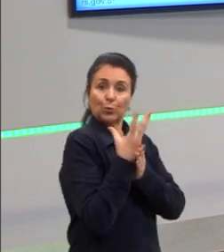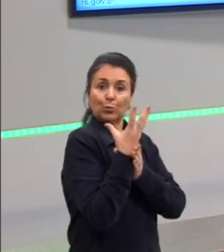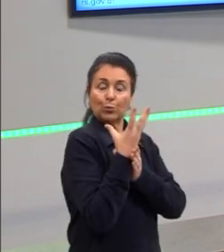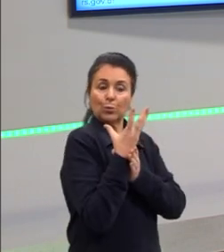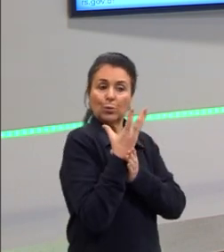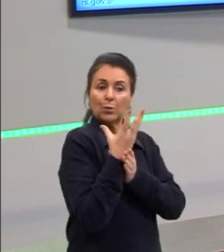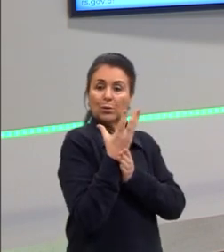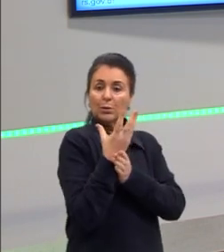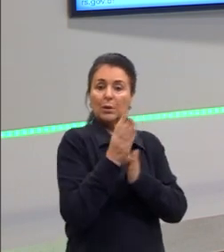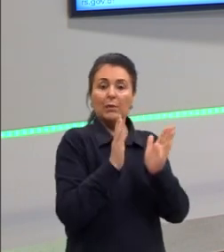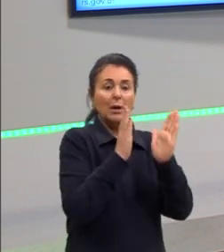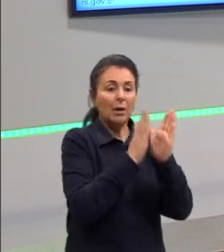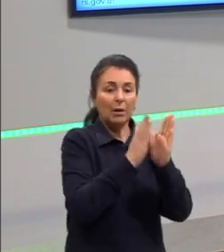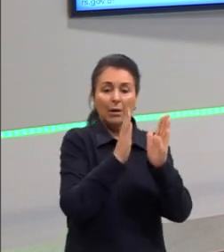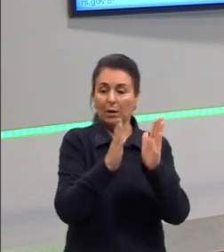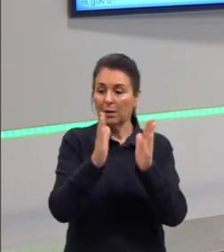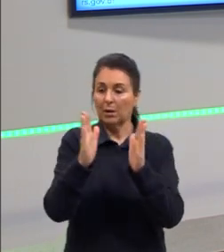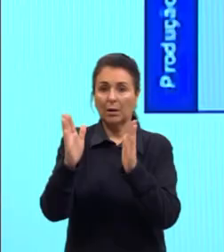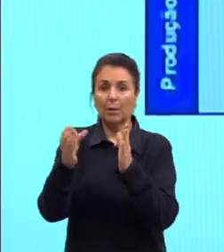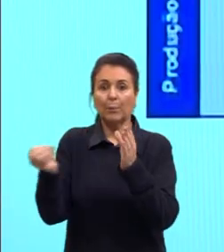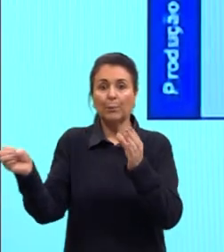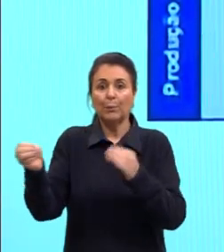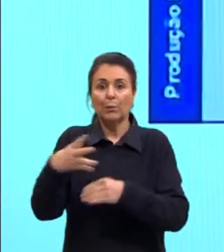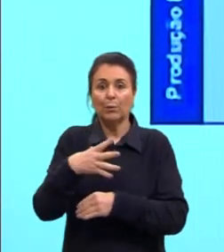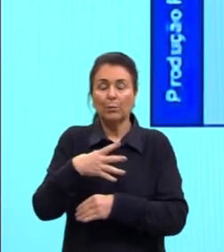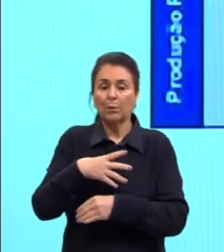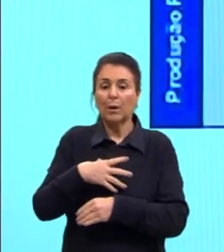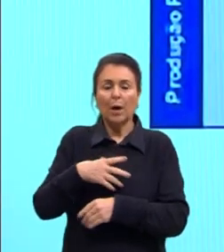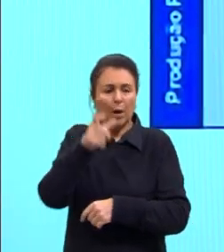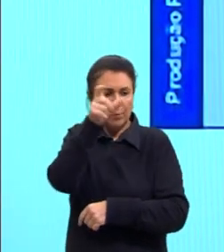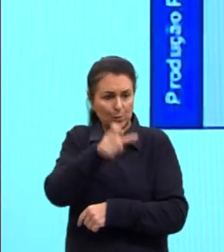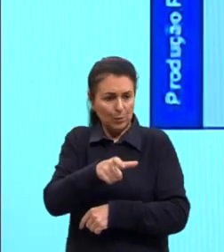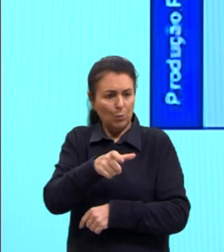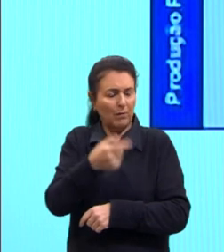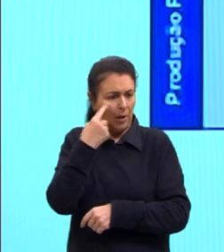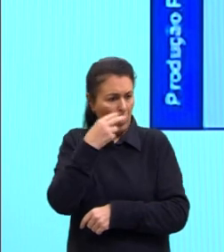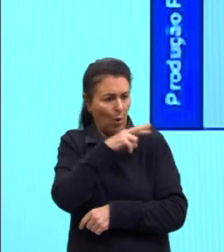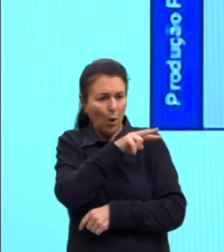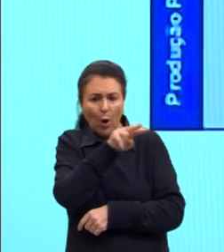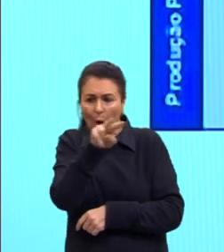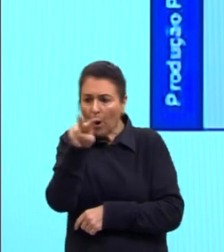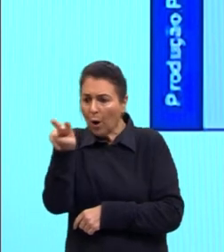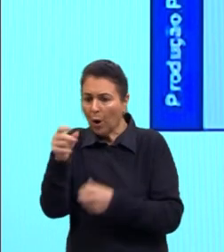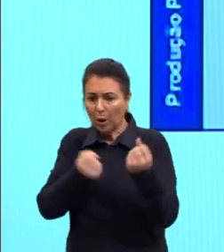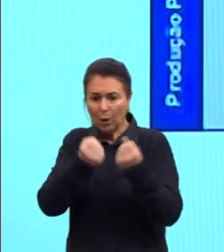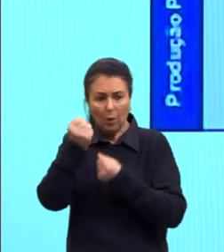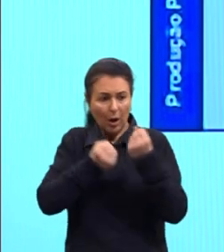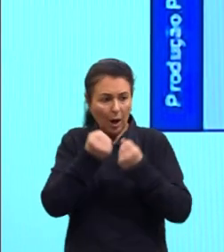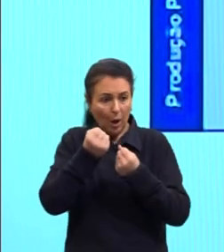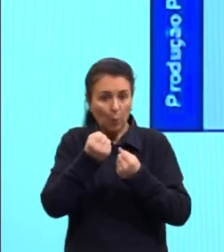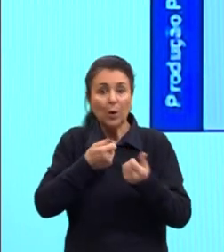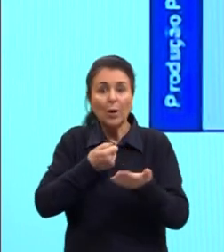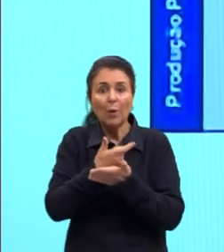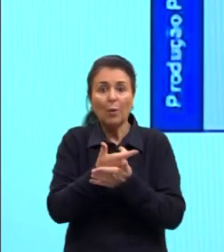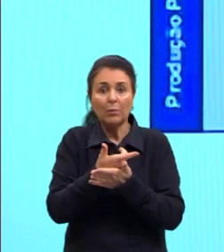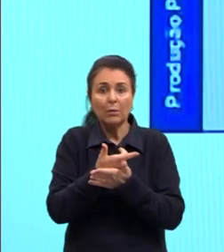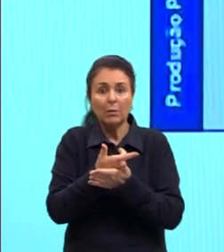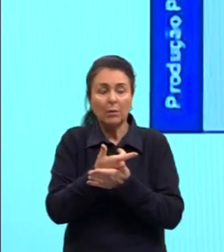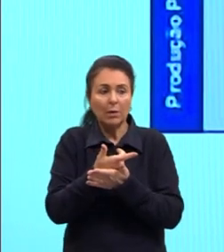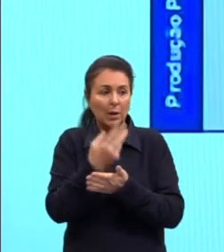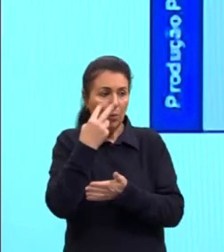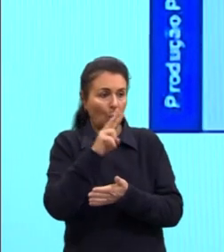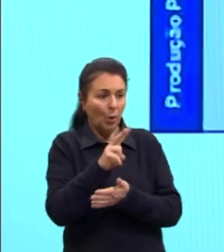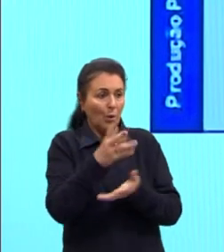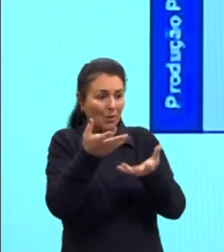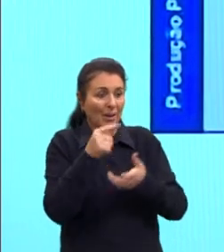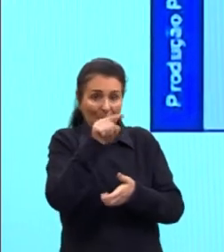e aí o cliente vai lá e compra aquilo que tu tem. Tu compra aquilo lá, eu quero um carro. Beleza, eu só tenho esse carro aqui. E aí o cara diz, bom, tudo bem,